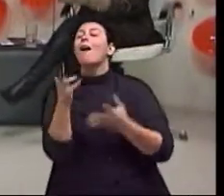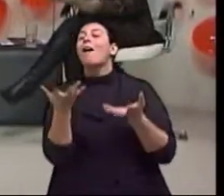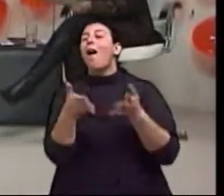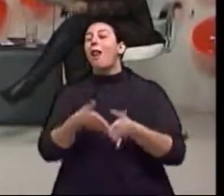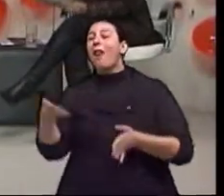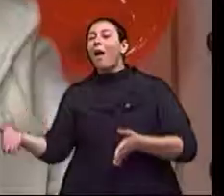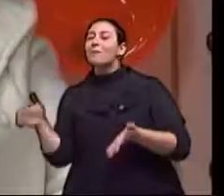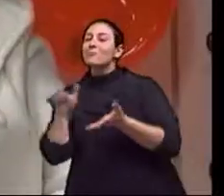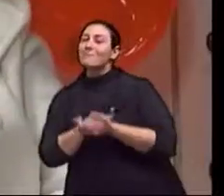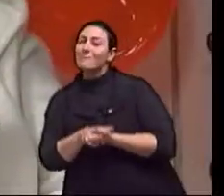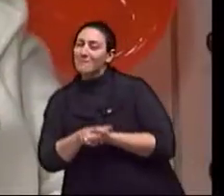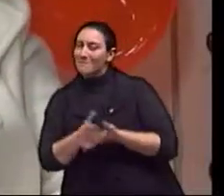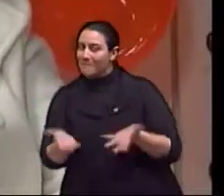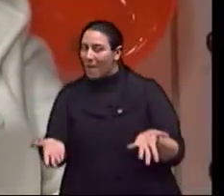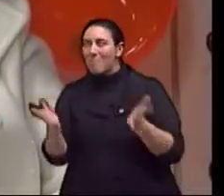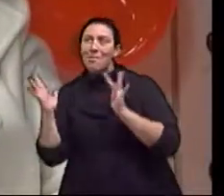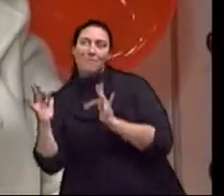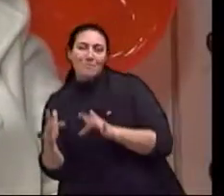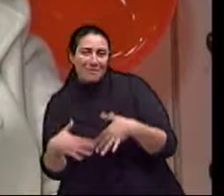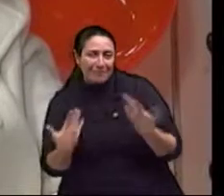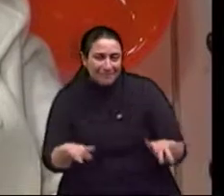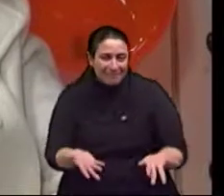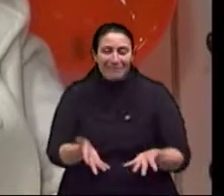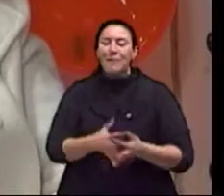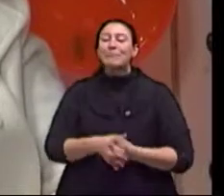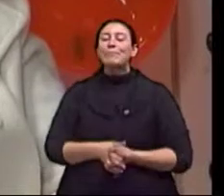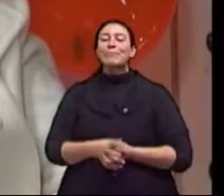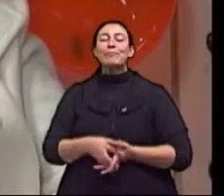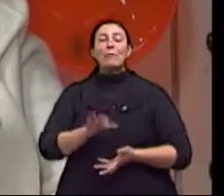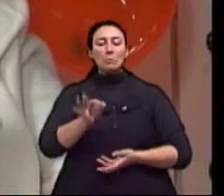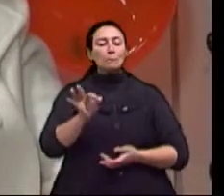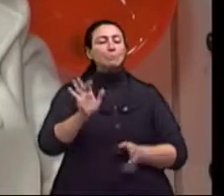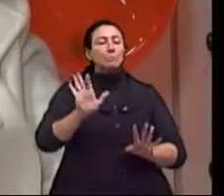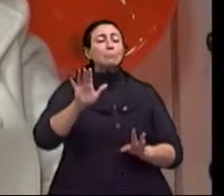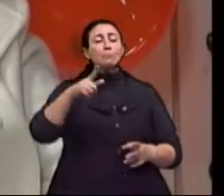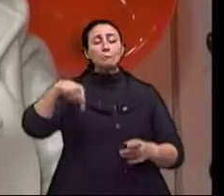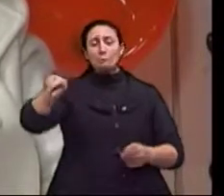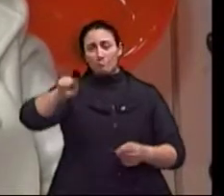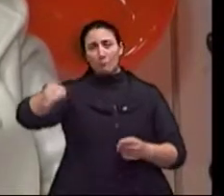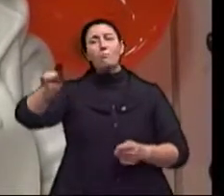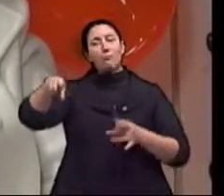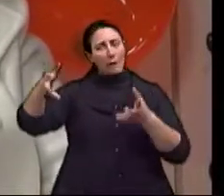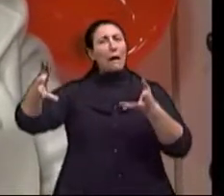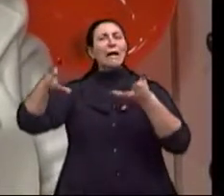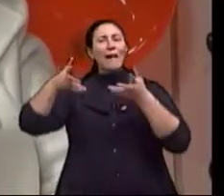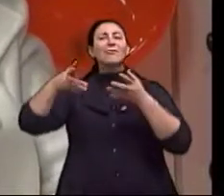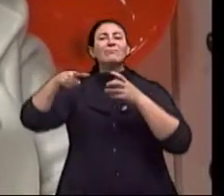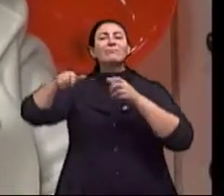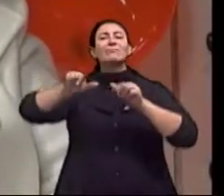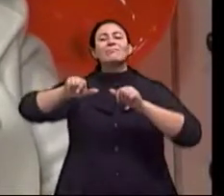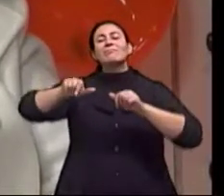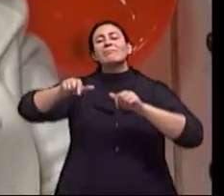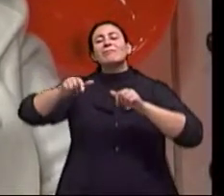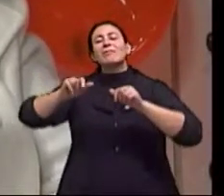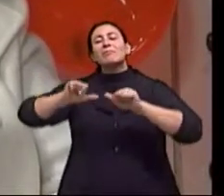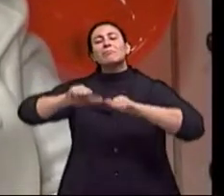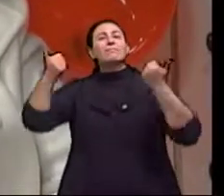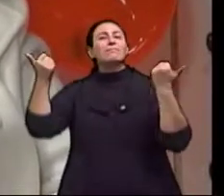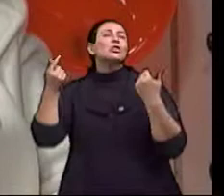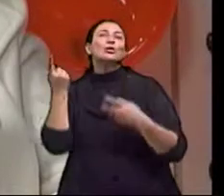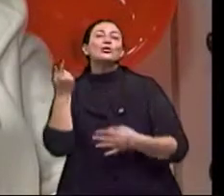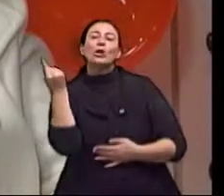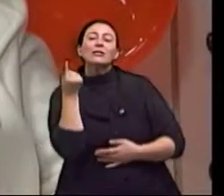Aparece, assim, que eles têm sonhos, os que estão sem companheira, de retomarem as relações, Ah, isso que eu queria, tá, ok.